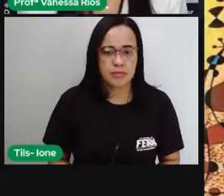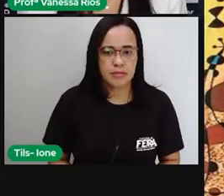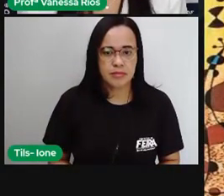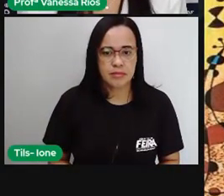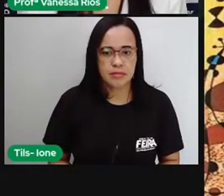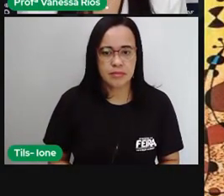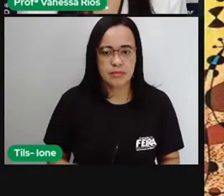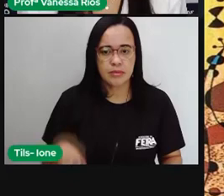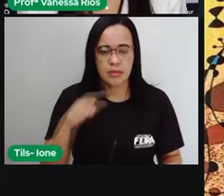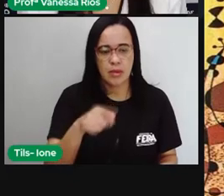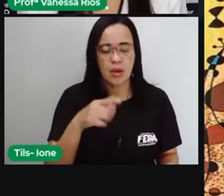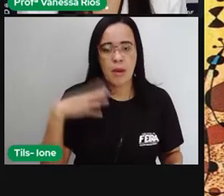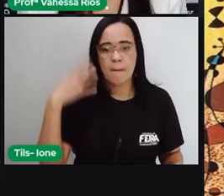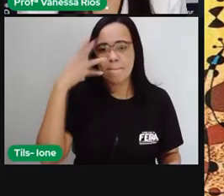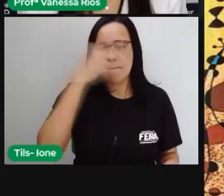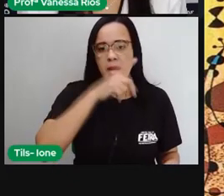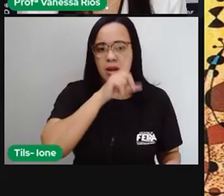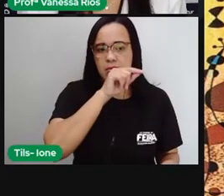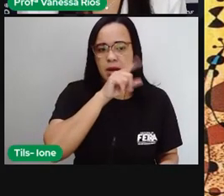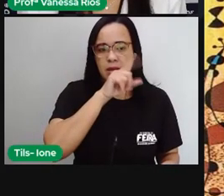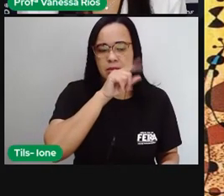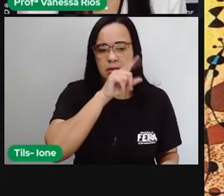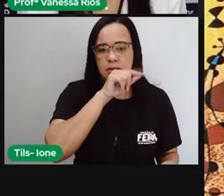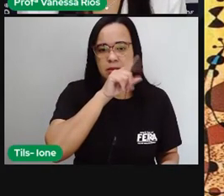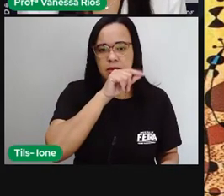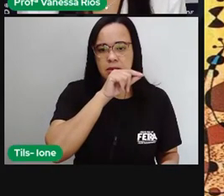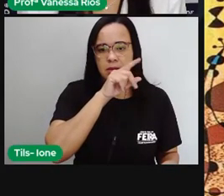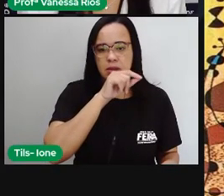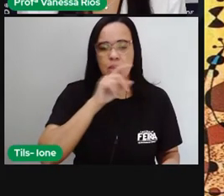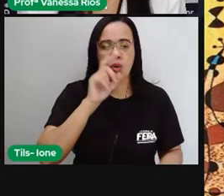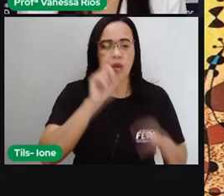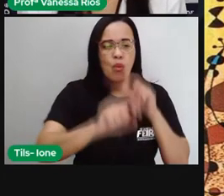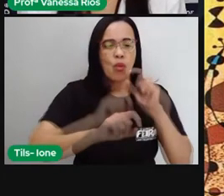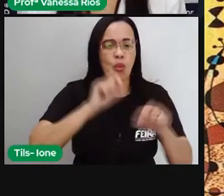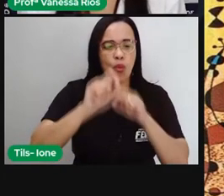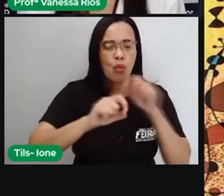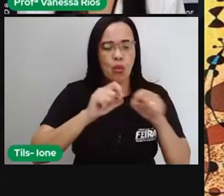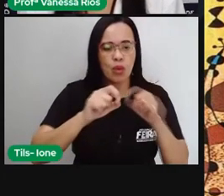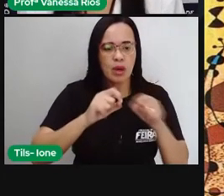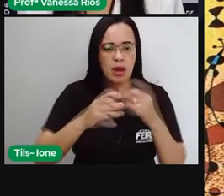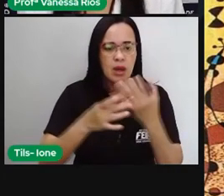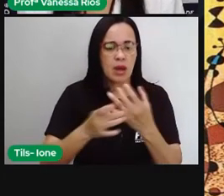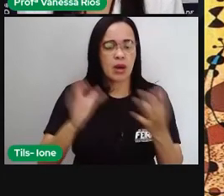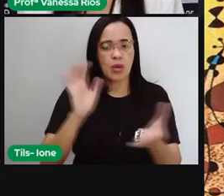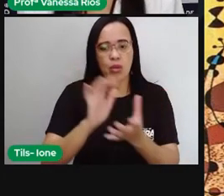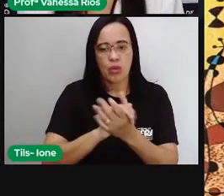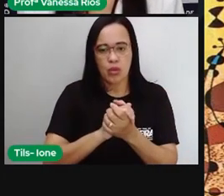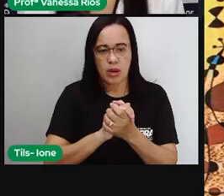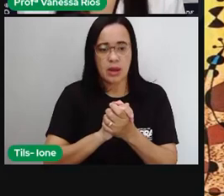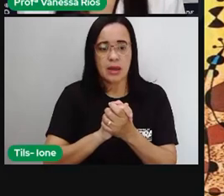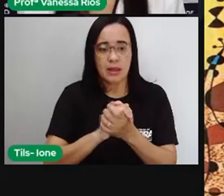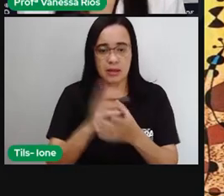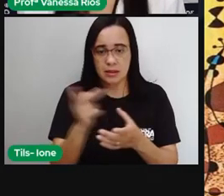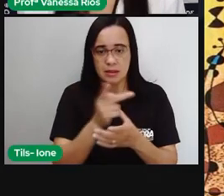Essa outra aí, O Belo Pássaro Decifrando o Desconhecido a um Casal de Amantes.